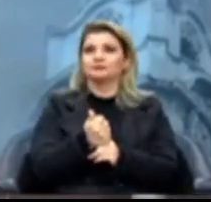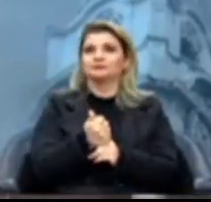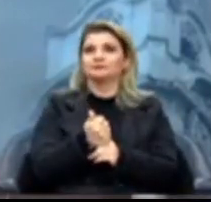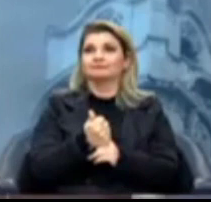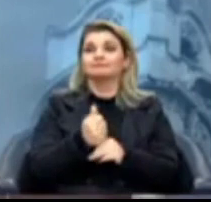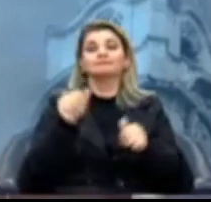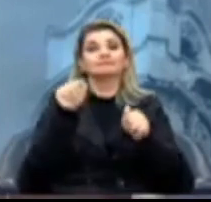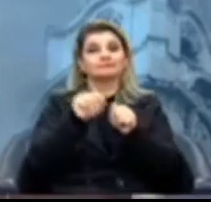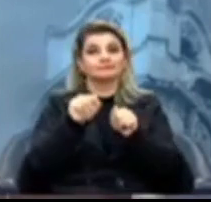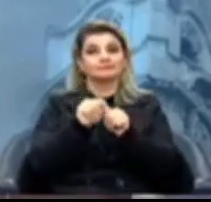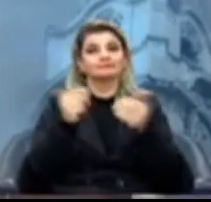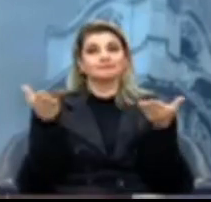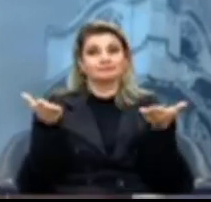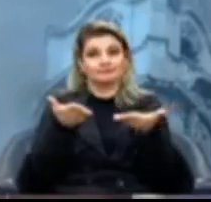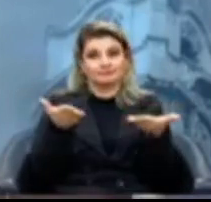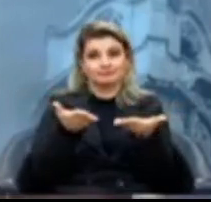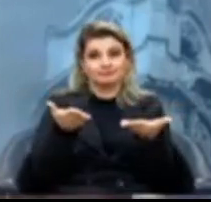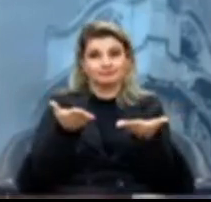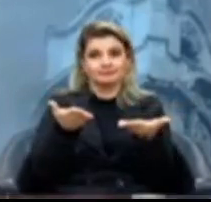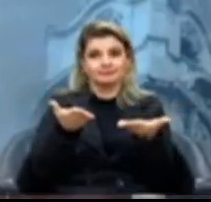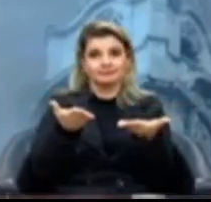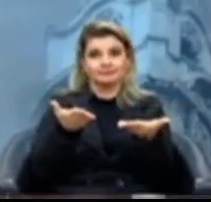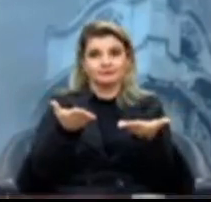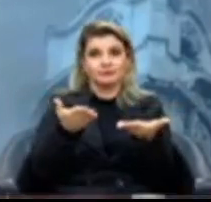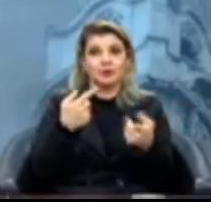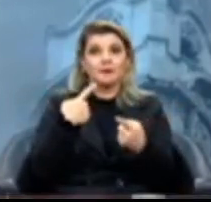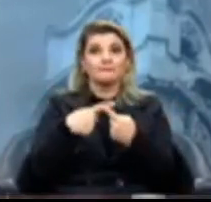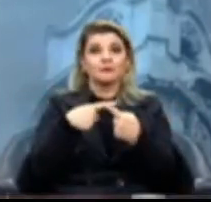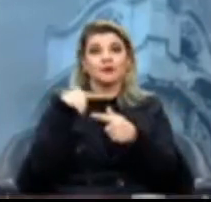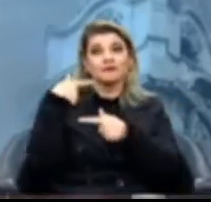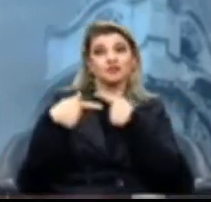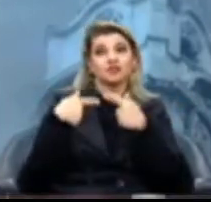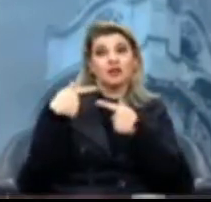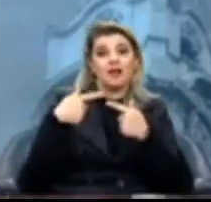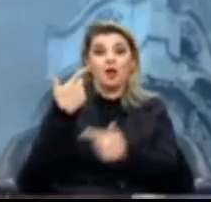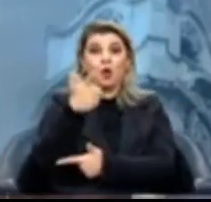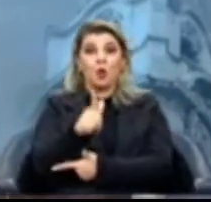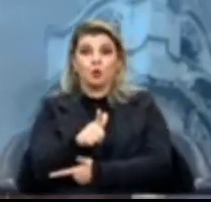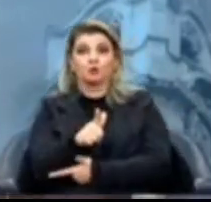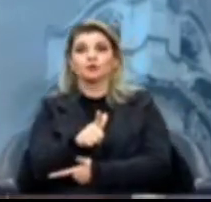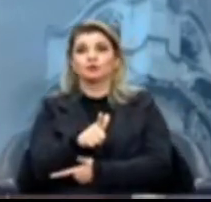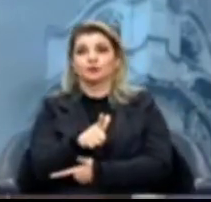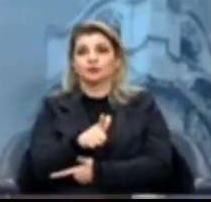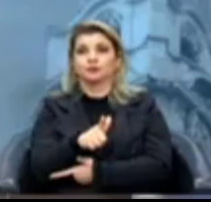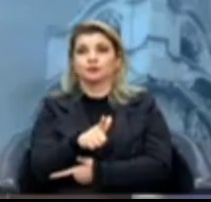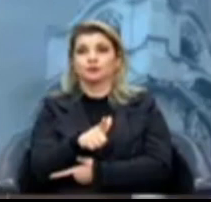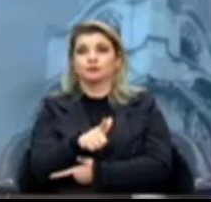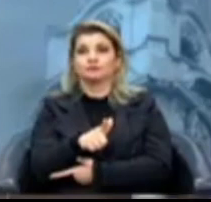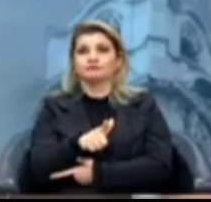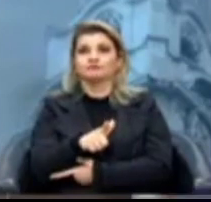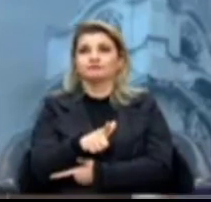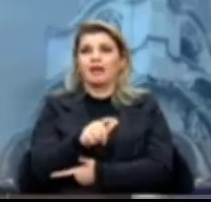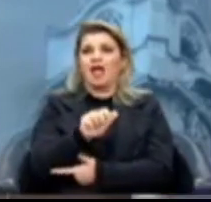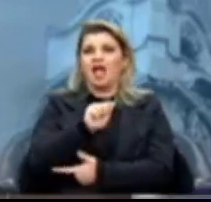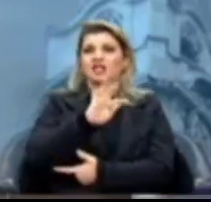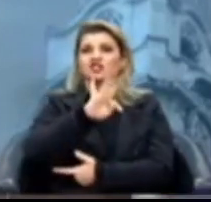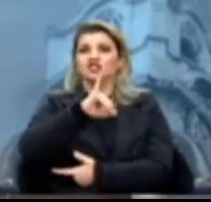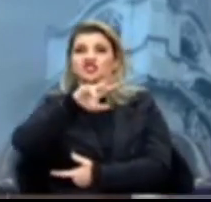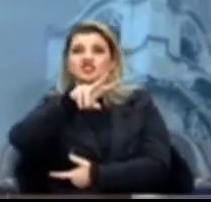sendo realizado nesse momento, porque vai gerar outros ativos, passivos.